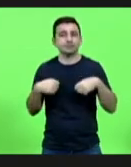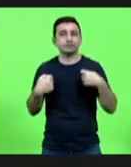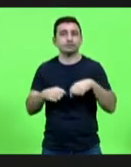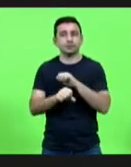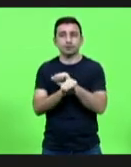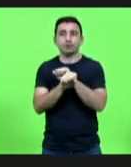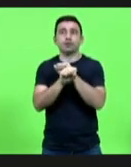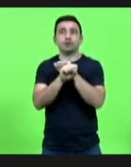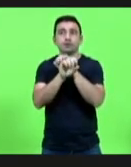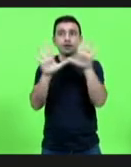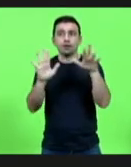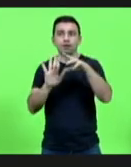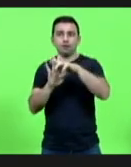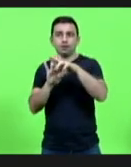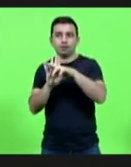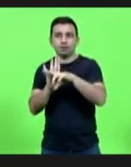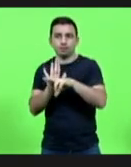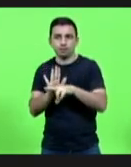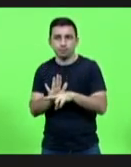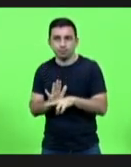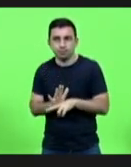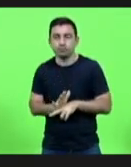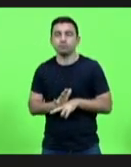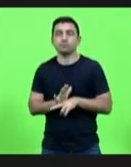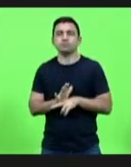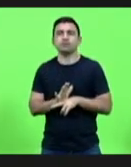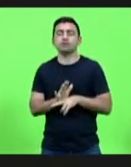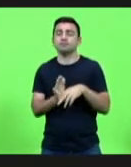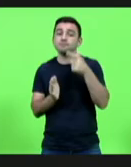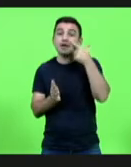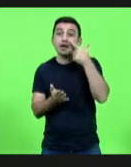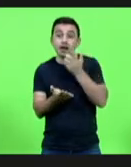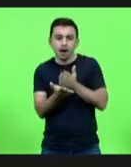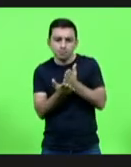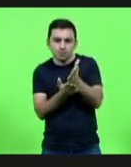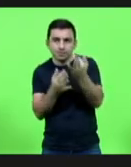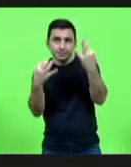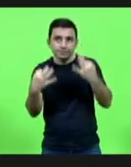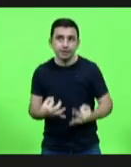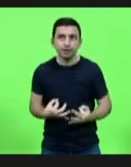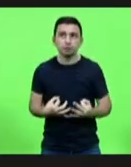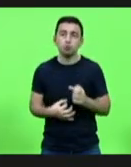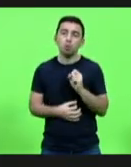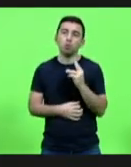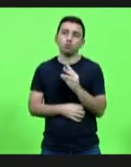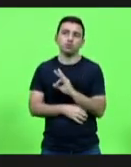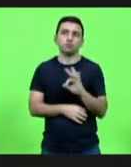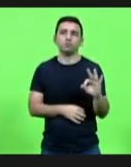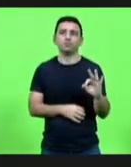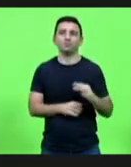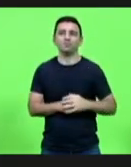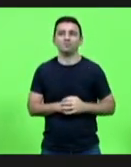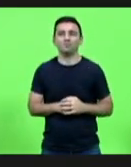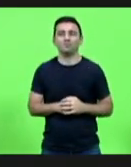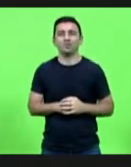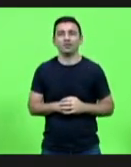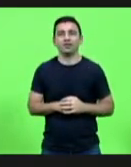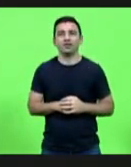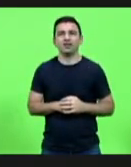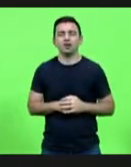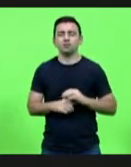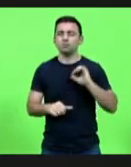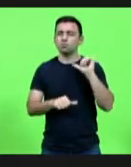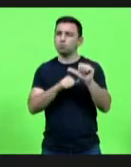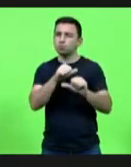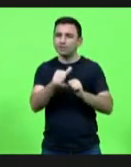regras e como ele pode ser usado para ver se o caminho que a gente está seguindo é realmente esse. O que não muda, que foi